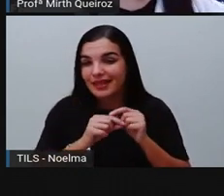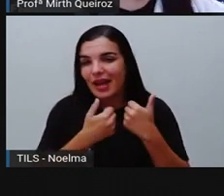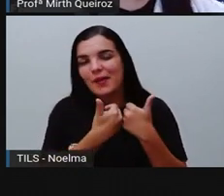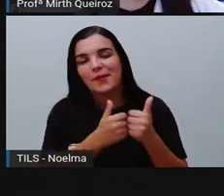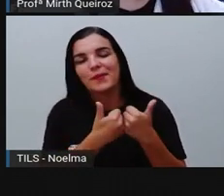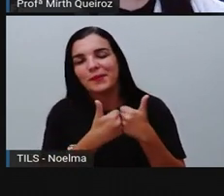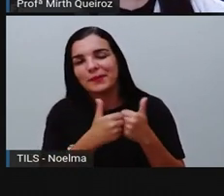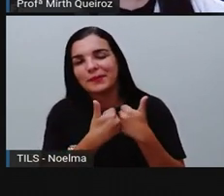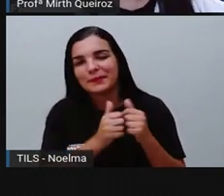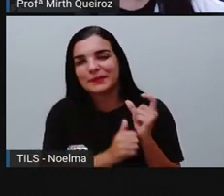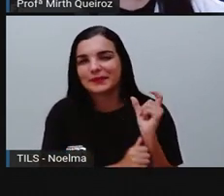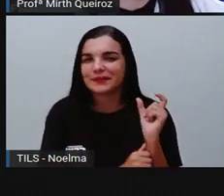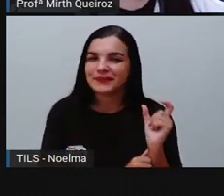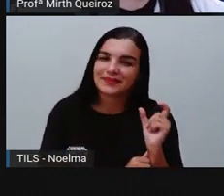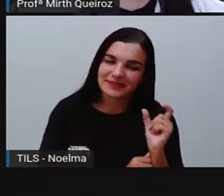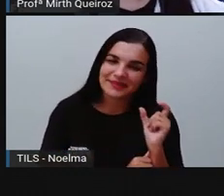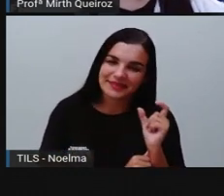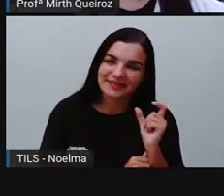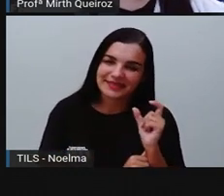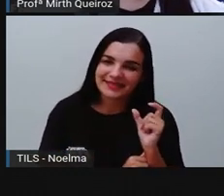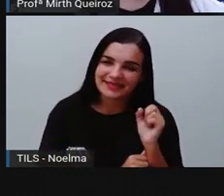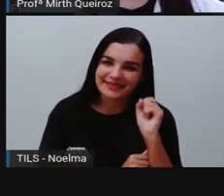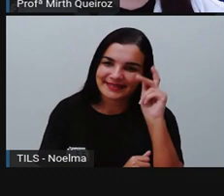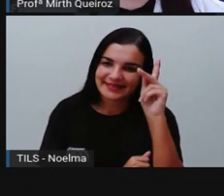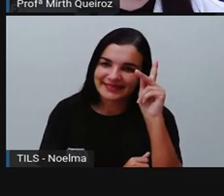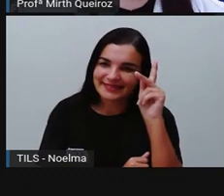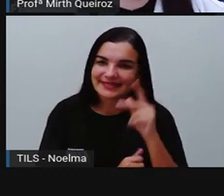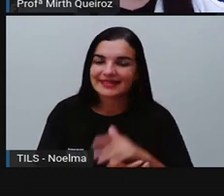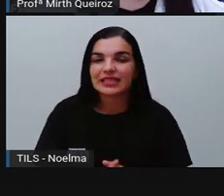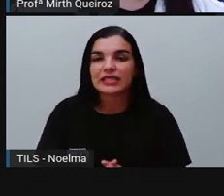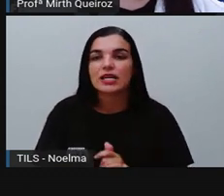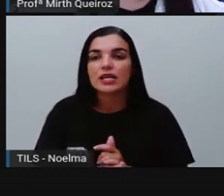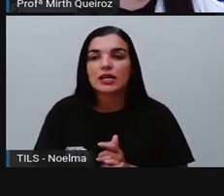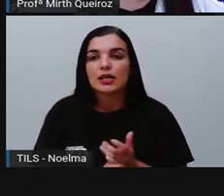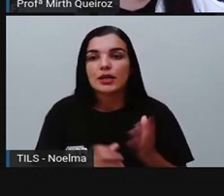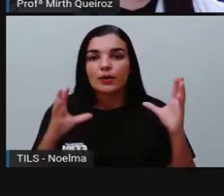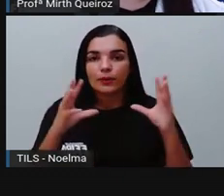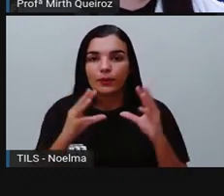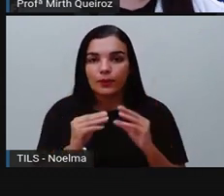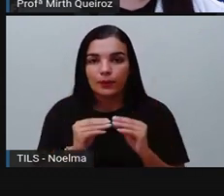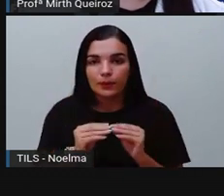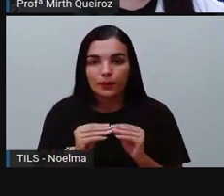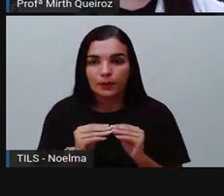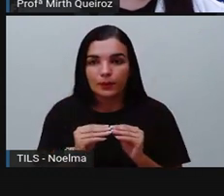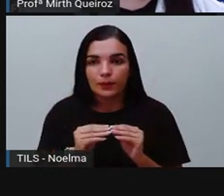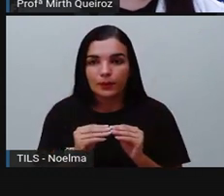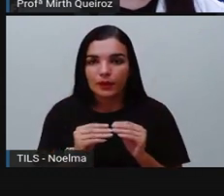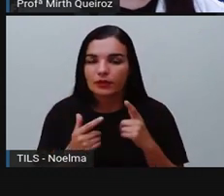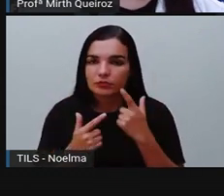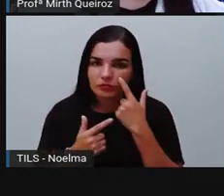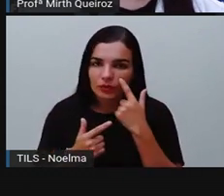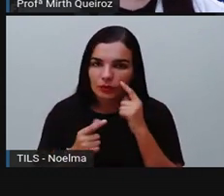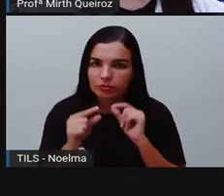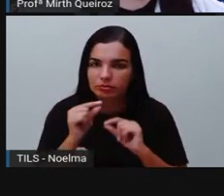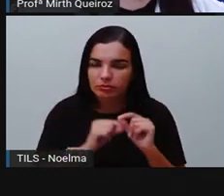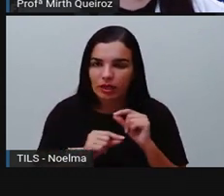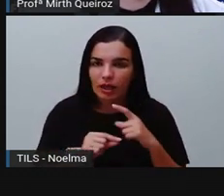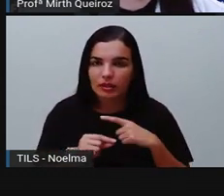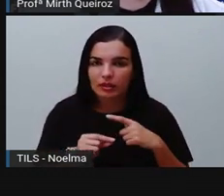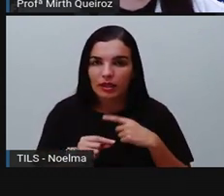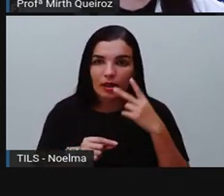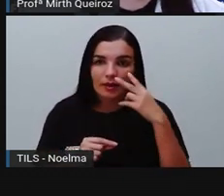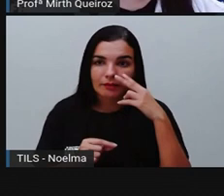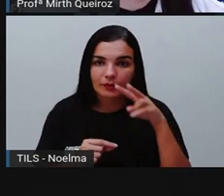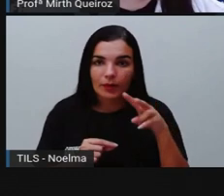Seria a palavra ônibus, certo? Então, resumindo, que foi que a gente viu até aqui? Nós vimos que as